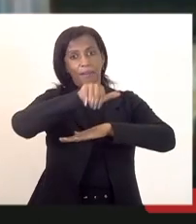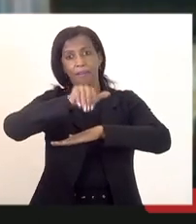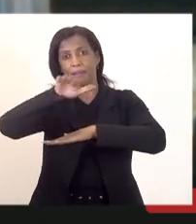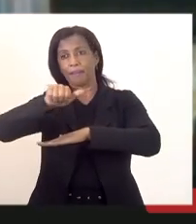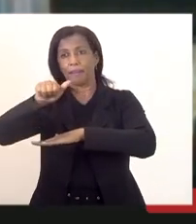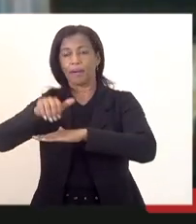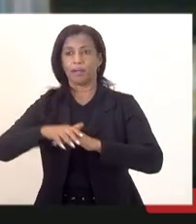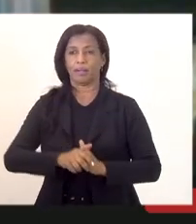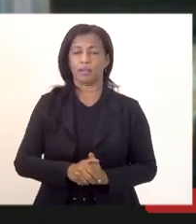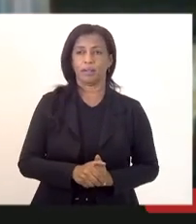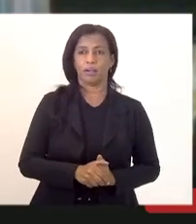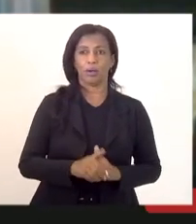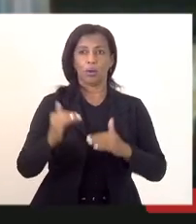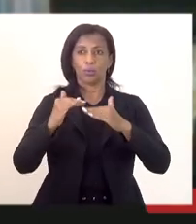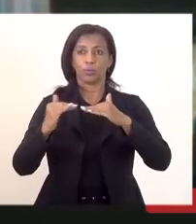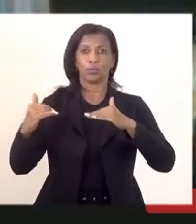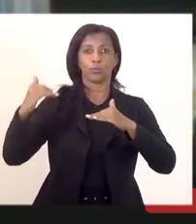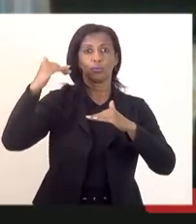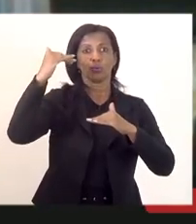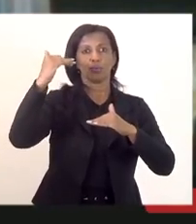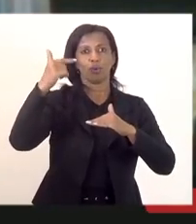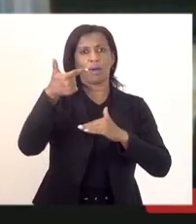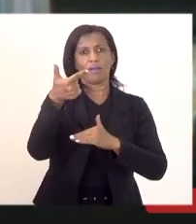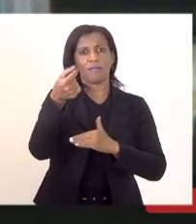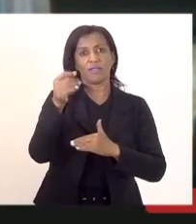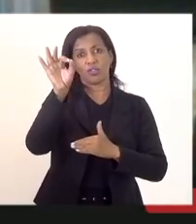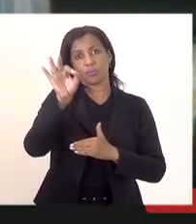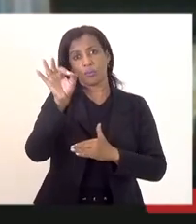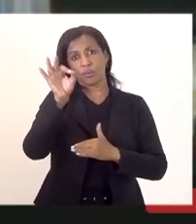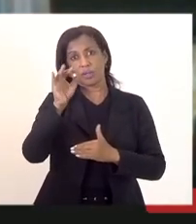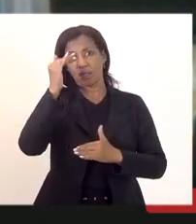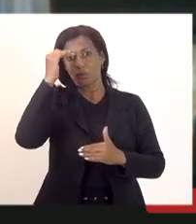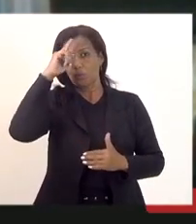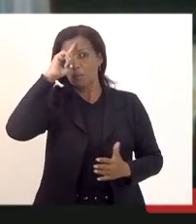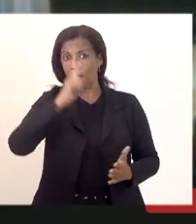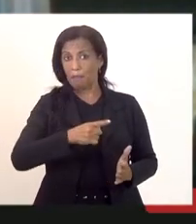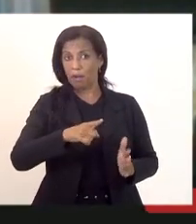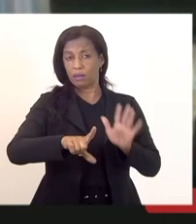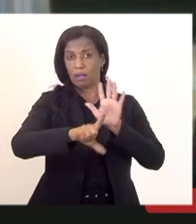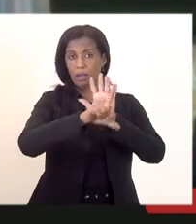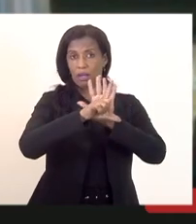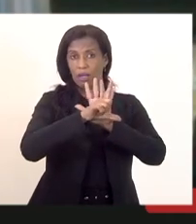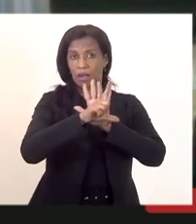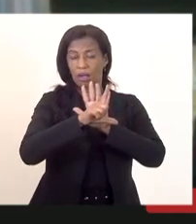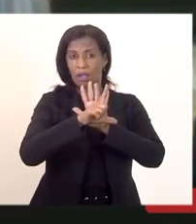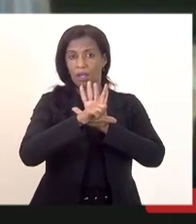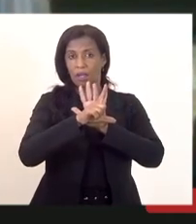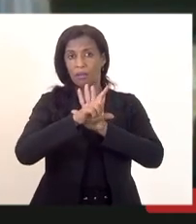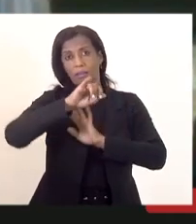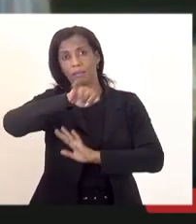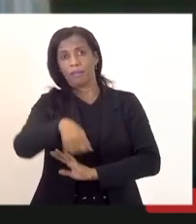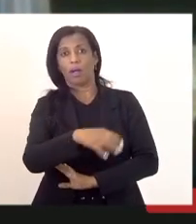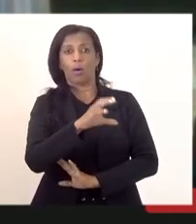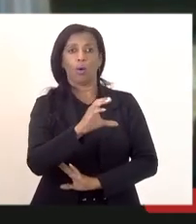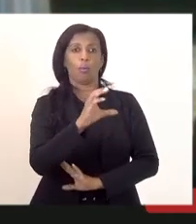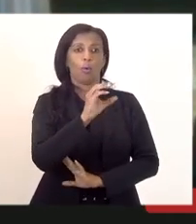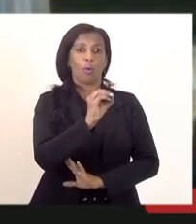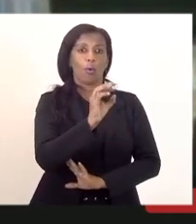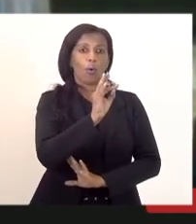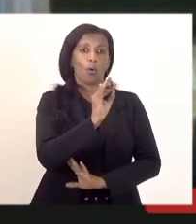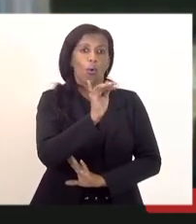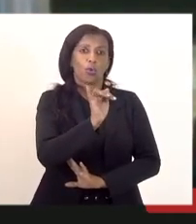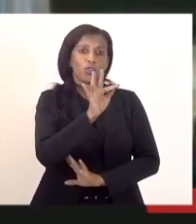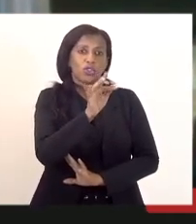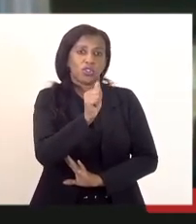quantitativo superior a 20% como determina a legislação para serem ocupados como cotistas ou seja então aqui eu não